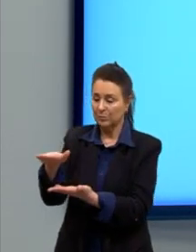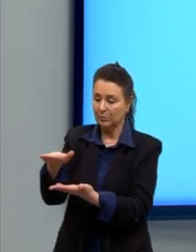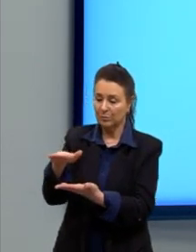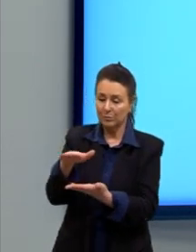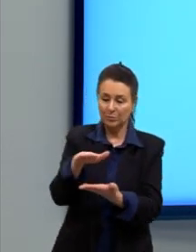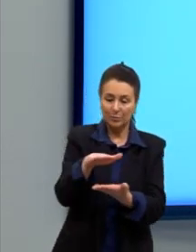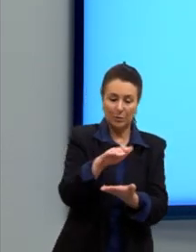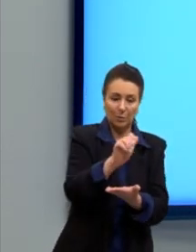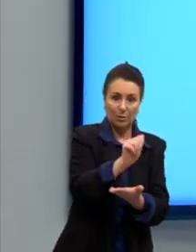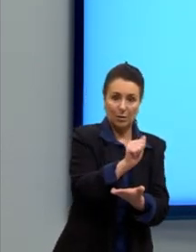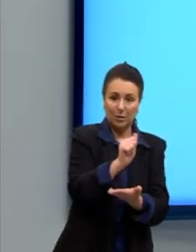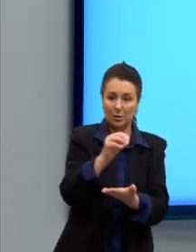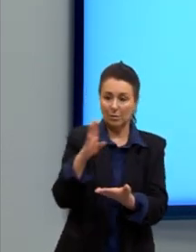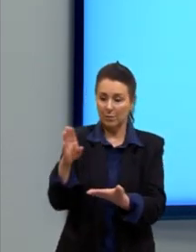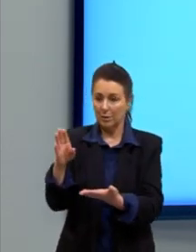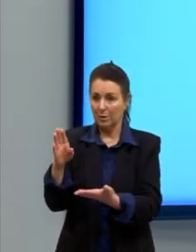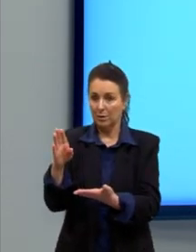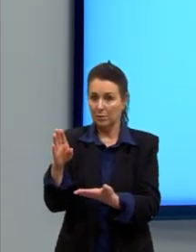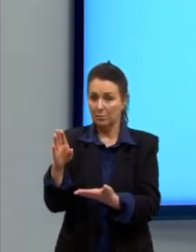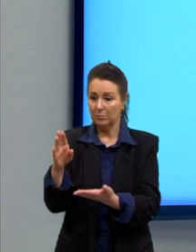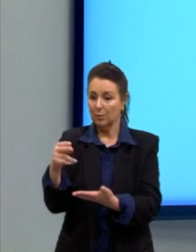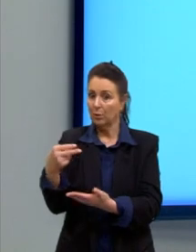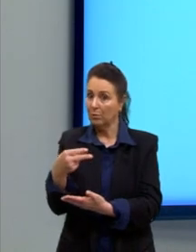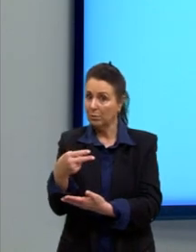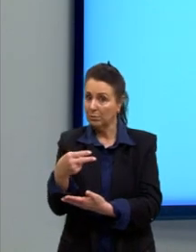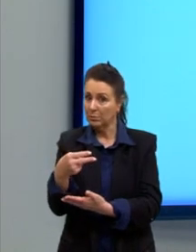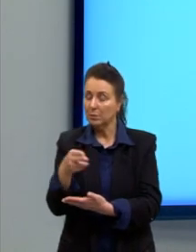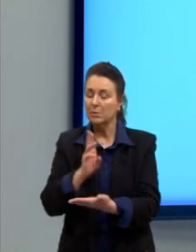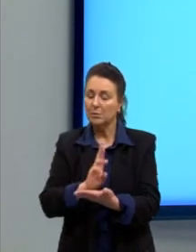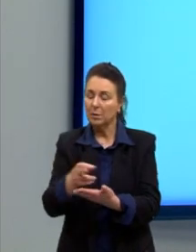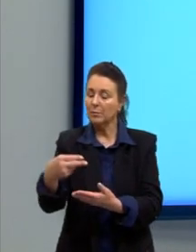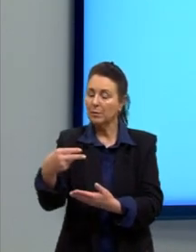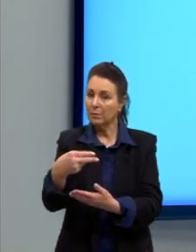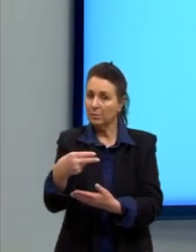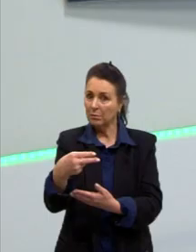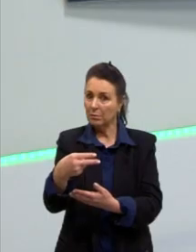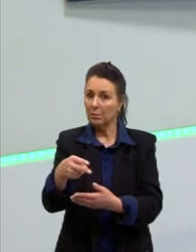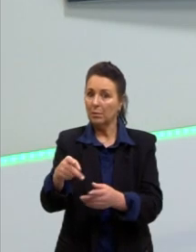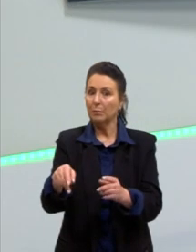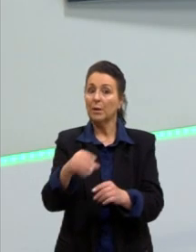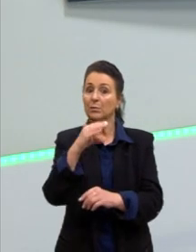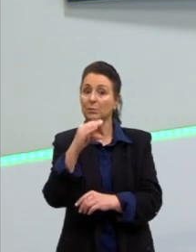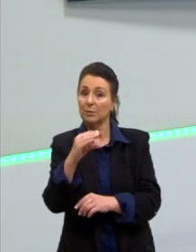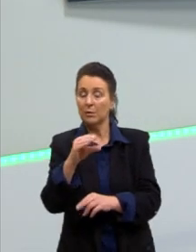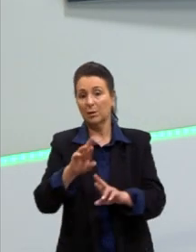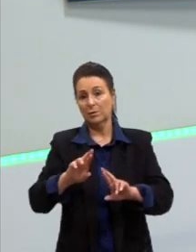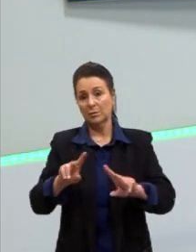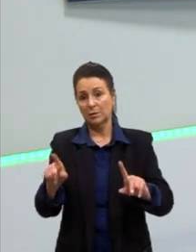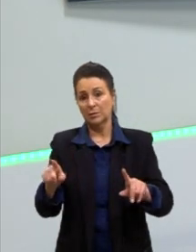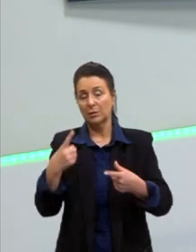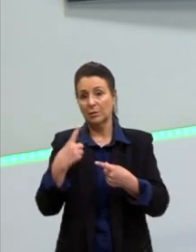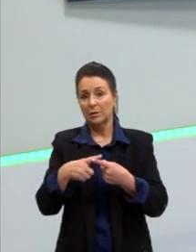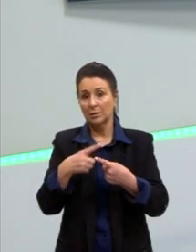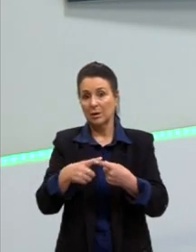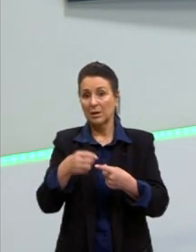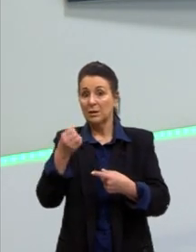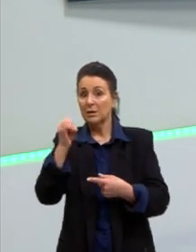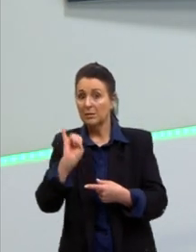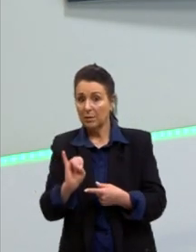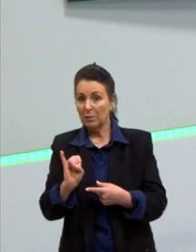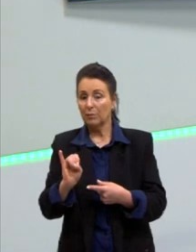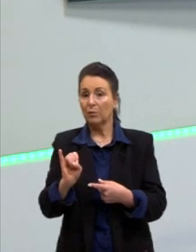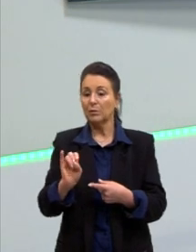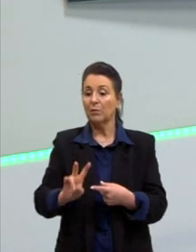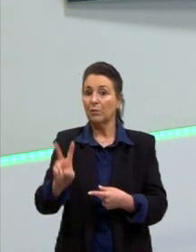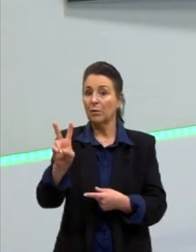o A e o B são iguais, sempre iguais, mas o C, eles são diferentes. Porque se fosse mesmo